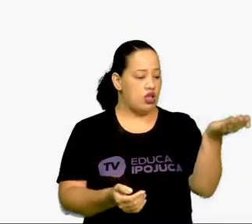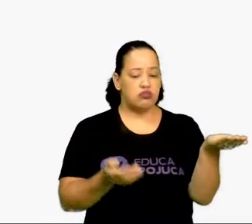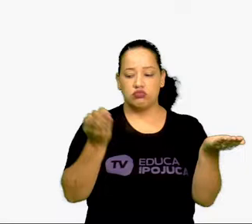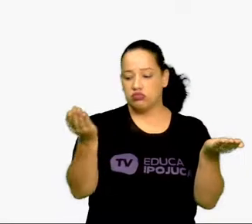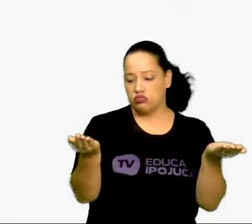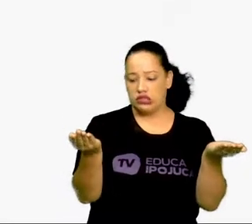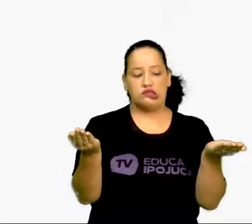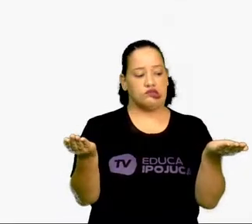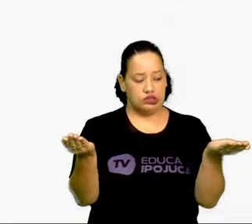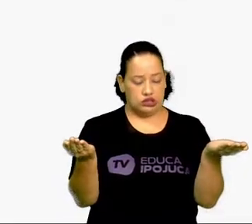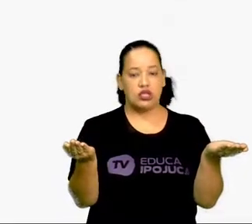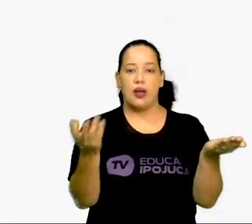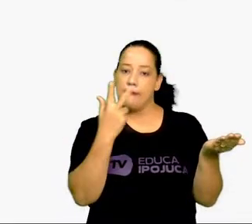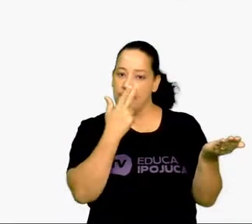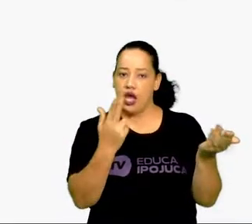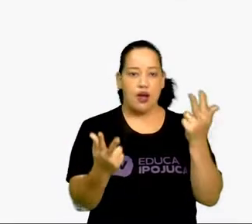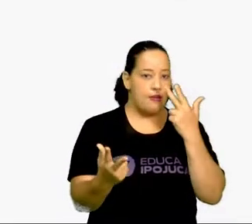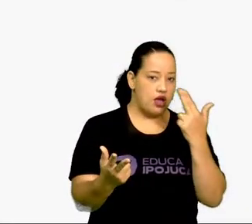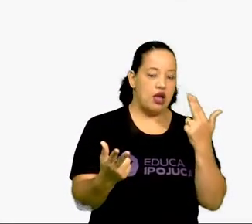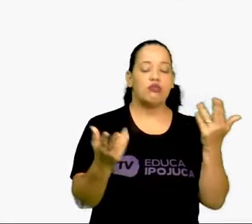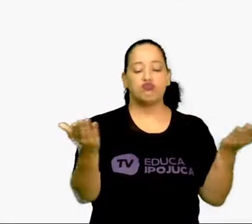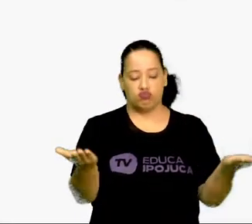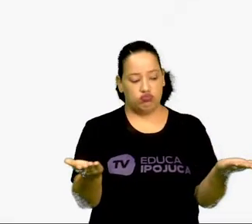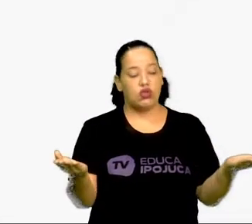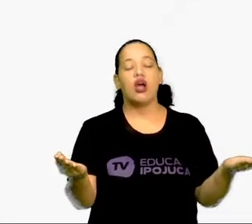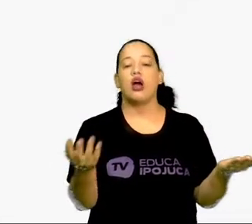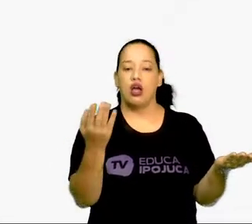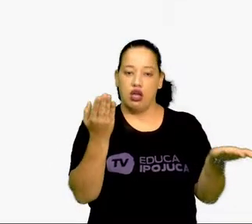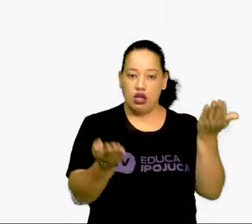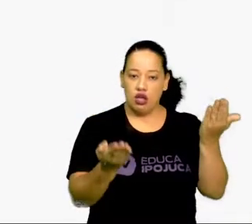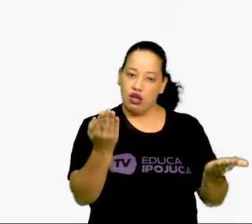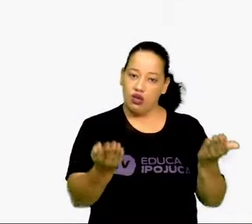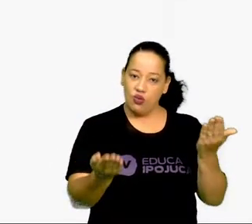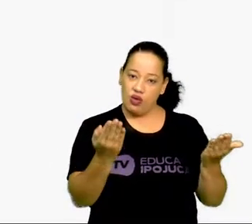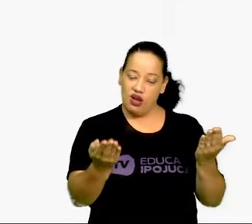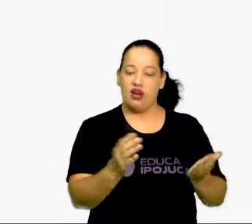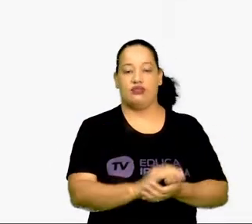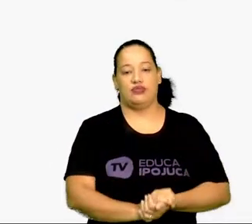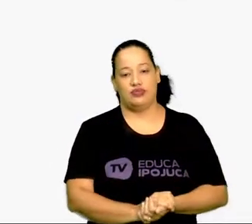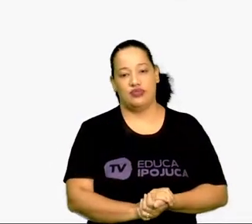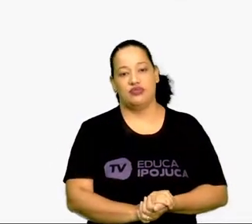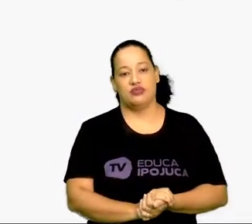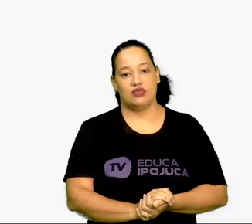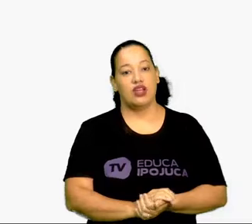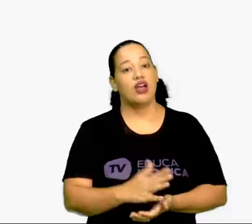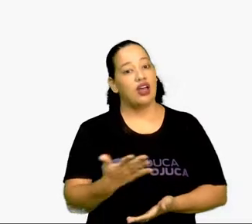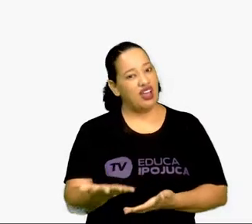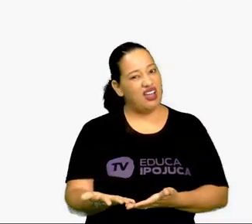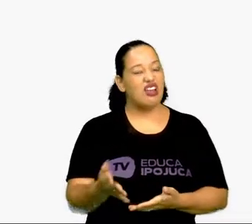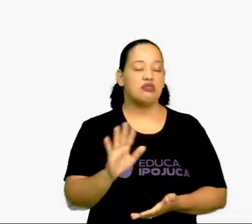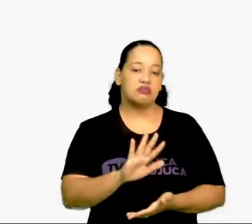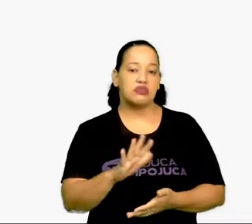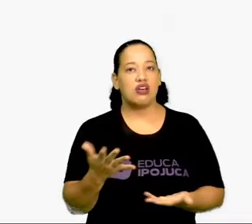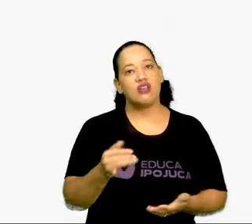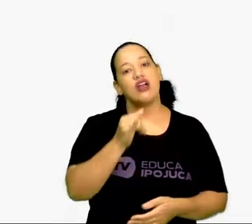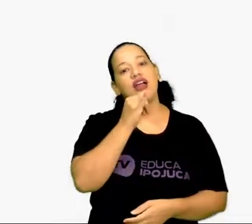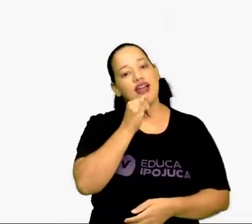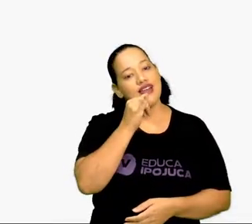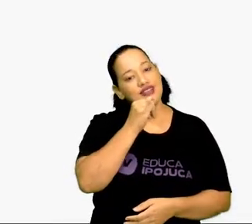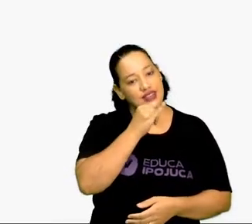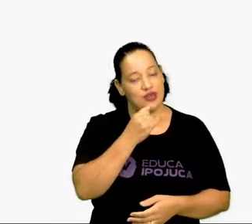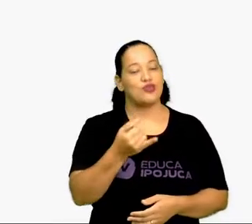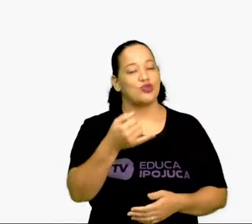natureza, estabelecida como uma unidade de medida. Ficou muito vago, né? Vamos dizer exemplo.